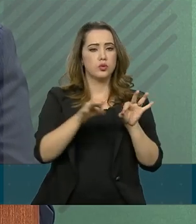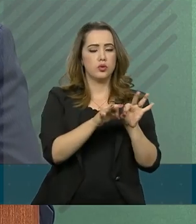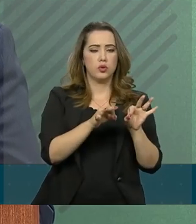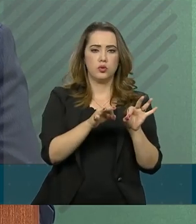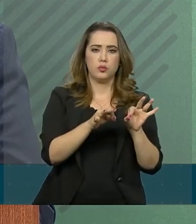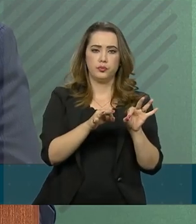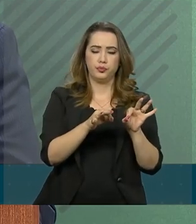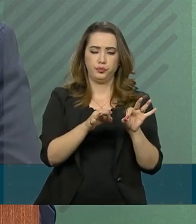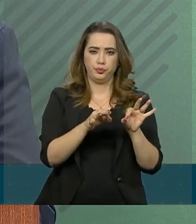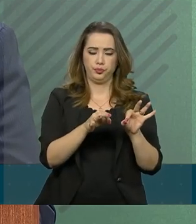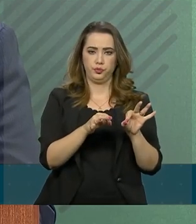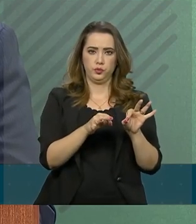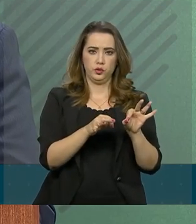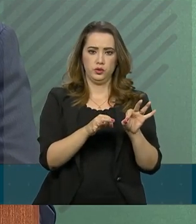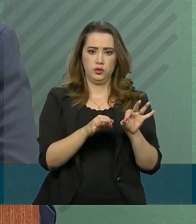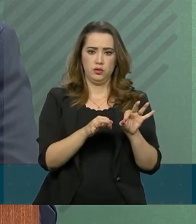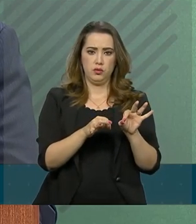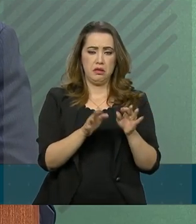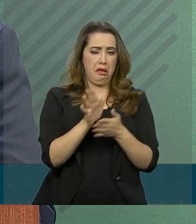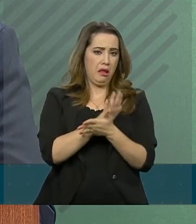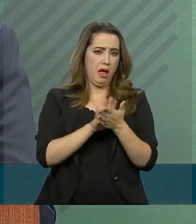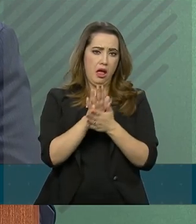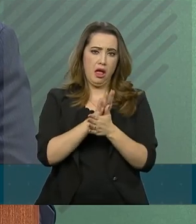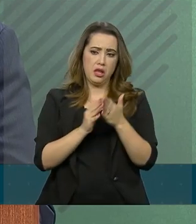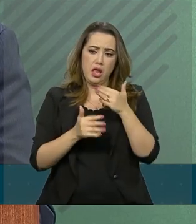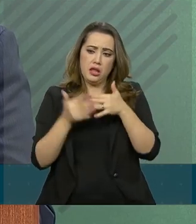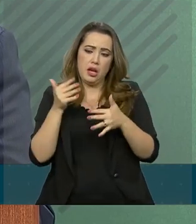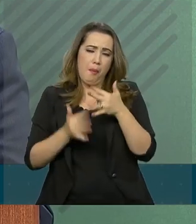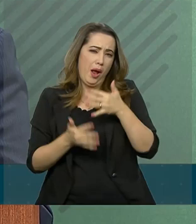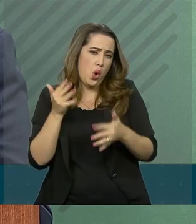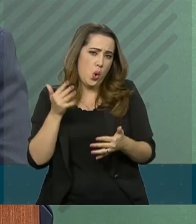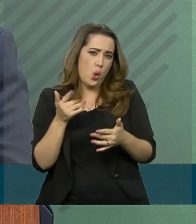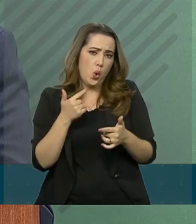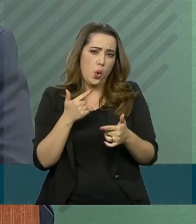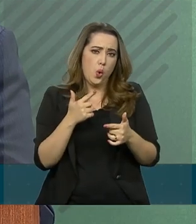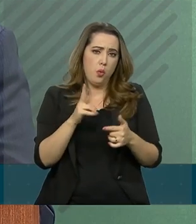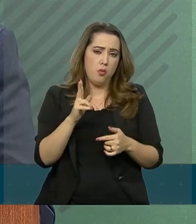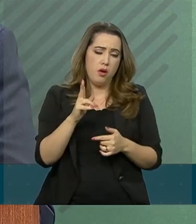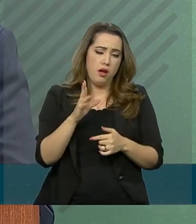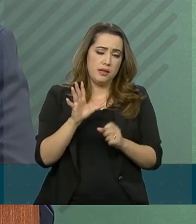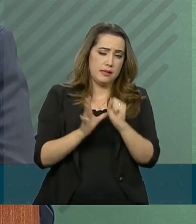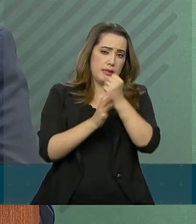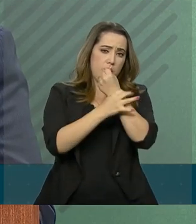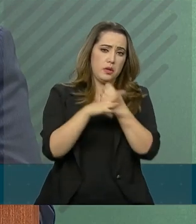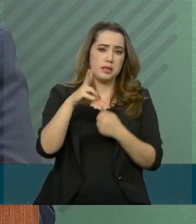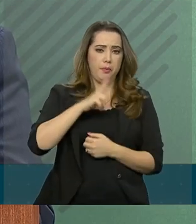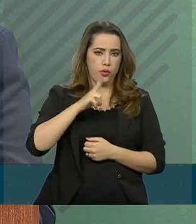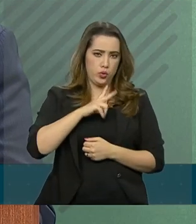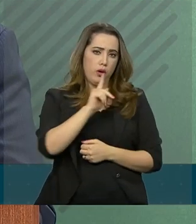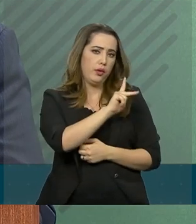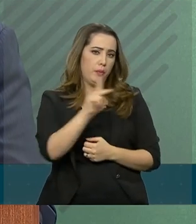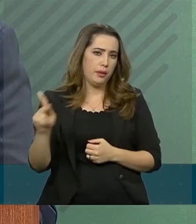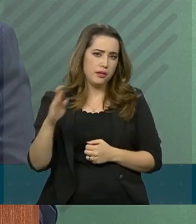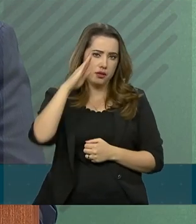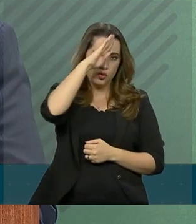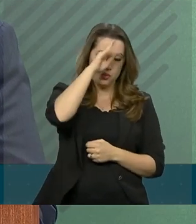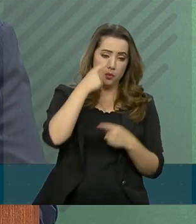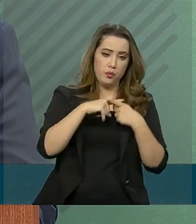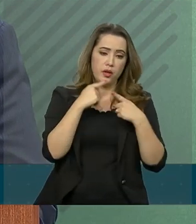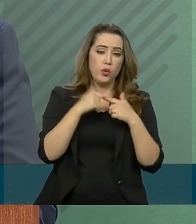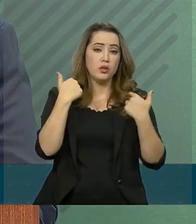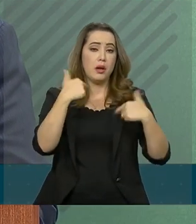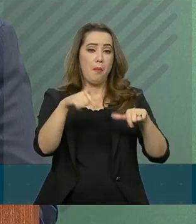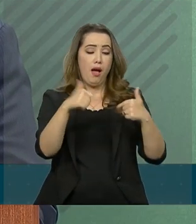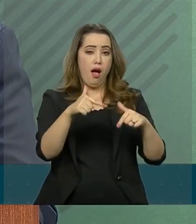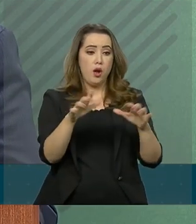nenhum momento colocou em risco a segurança pessoal dele, que foi realizada por integrantes do